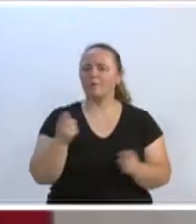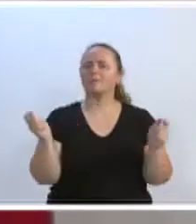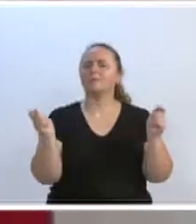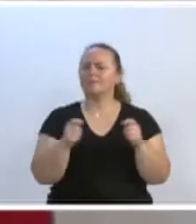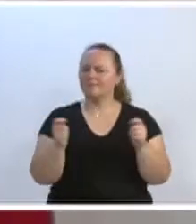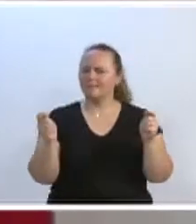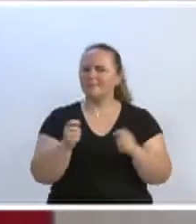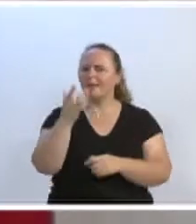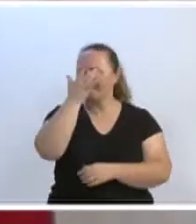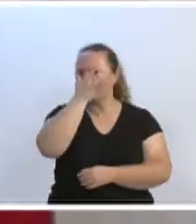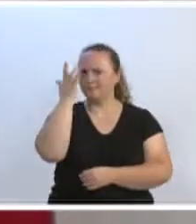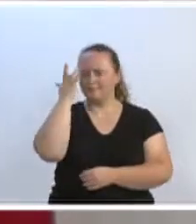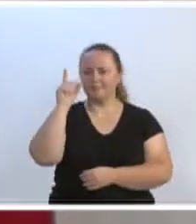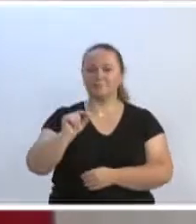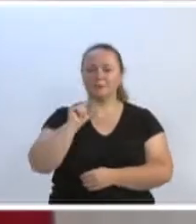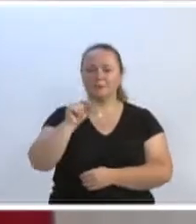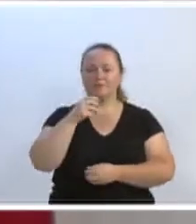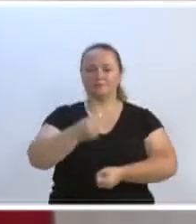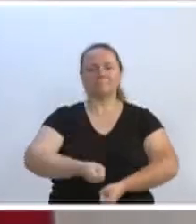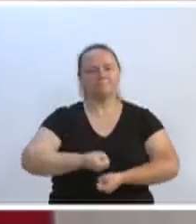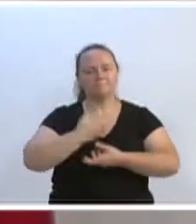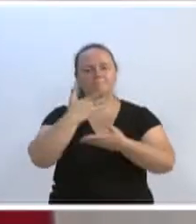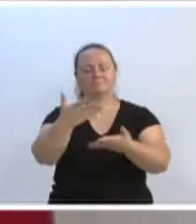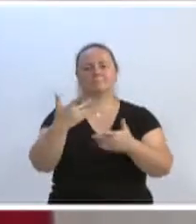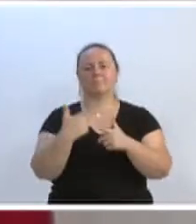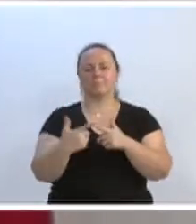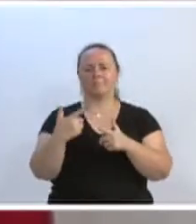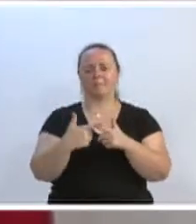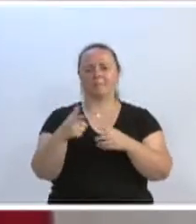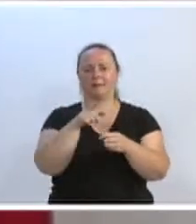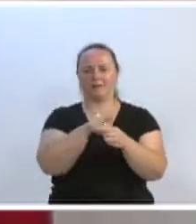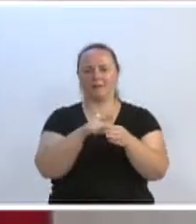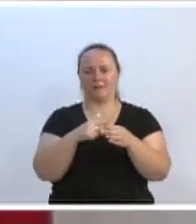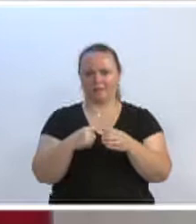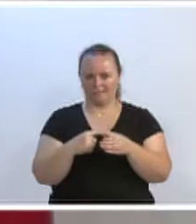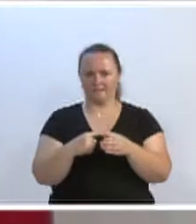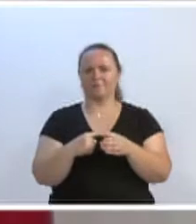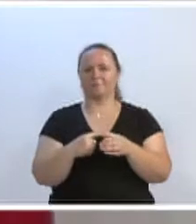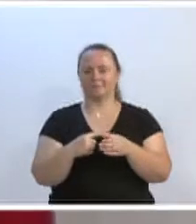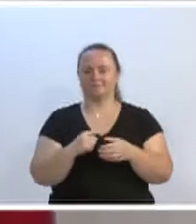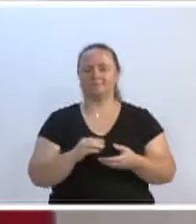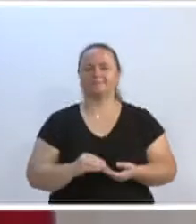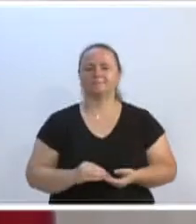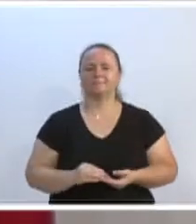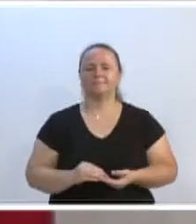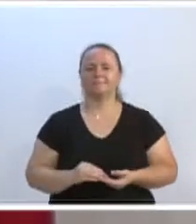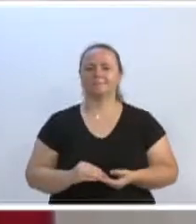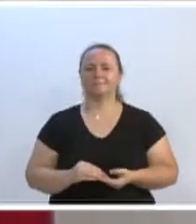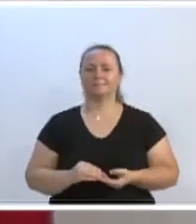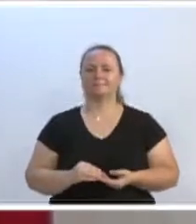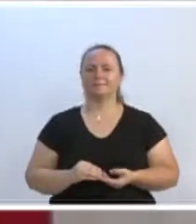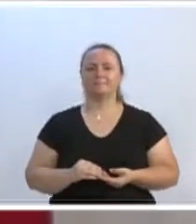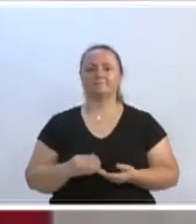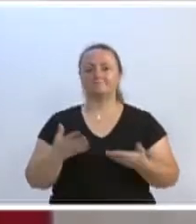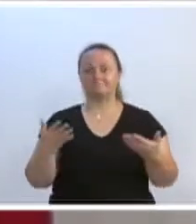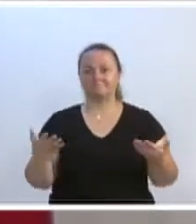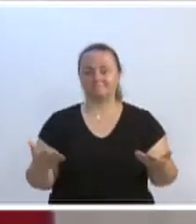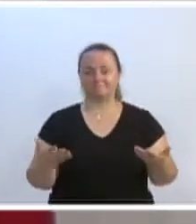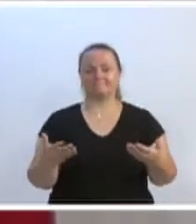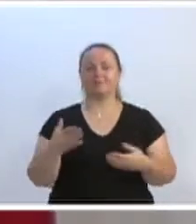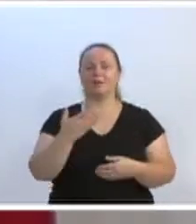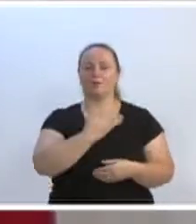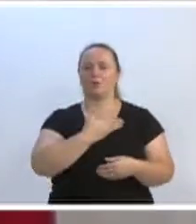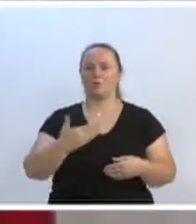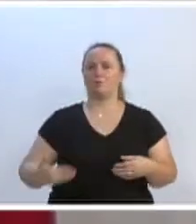relatar os problemas da cidade através do aplicativo Blumenau Cidade Jardim. Acho que, nesse sentido, o governo avança,